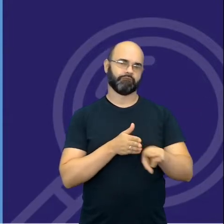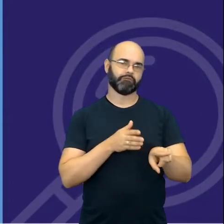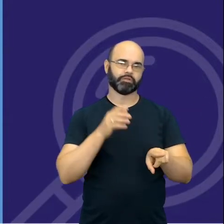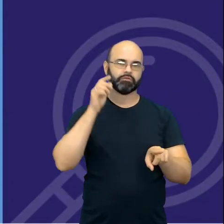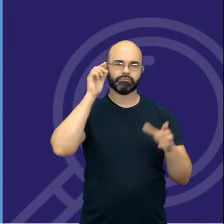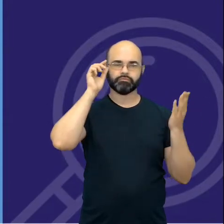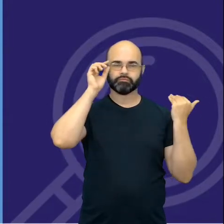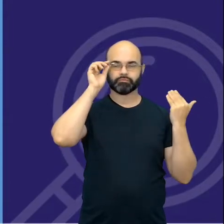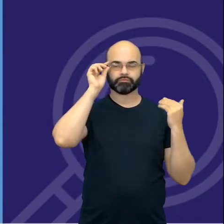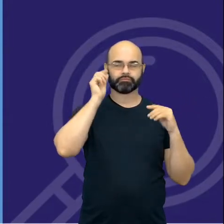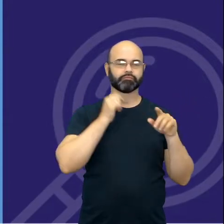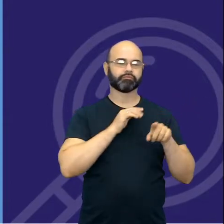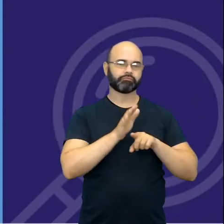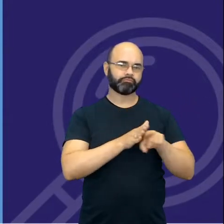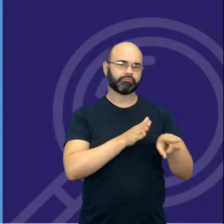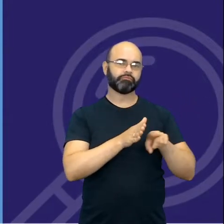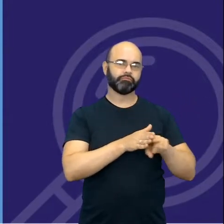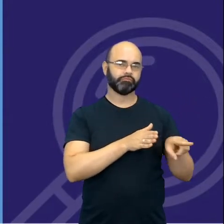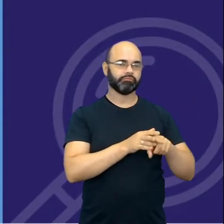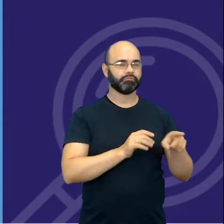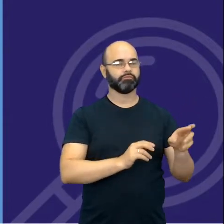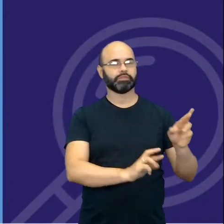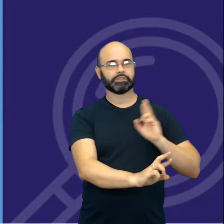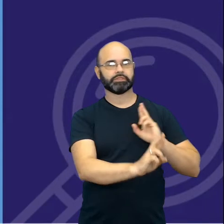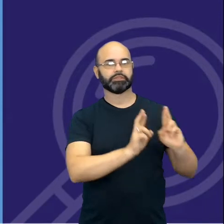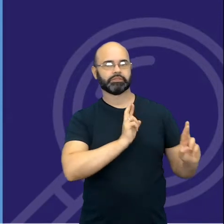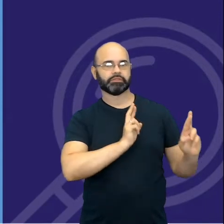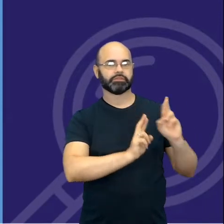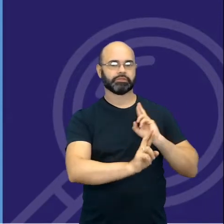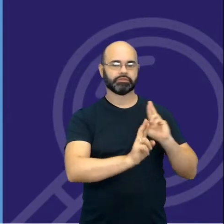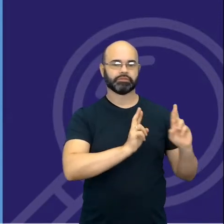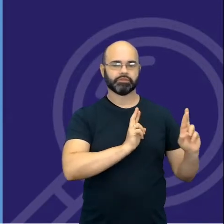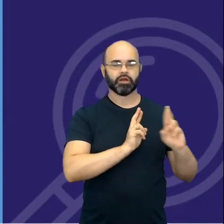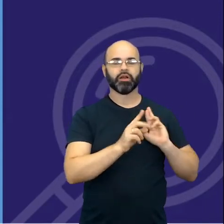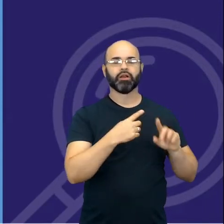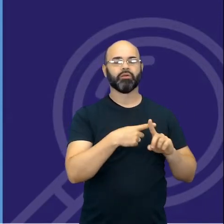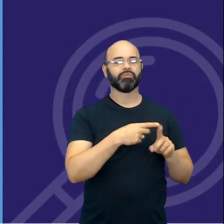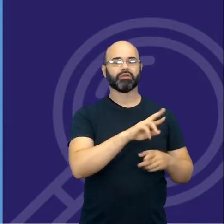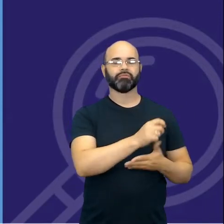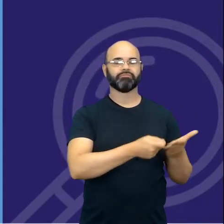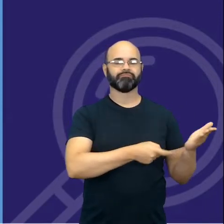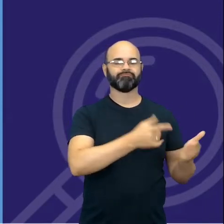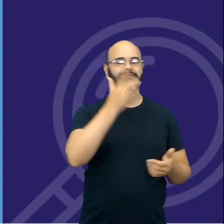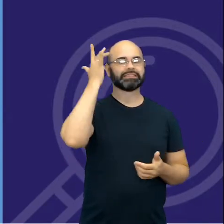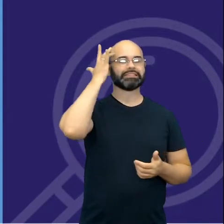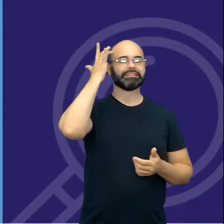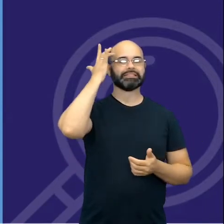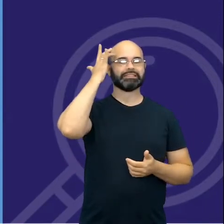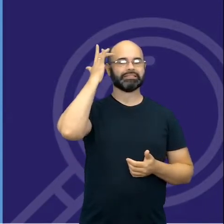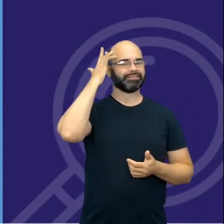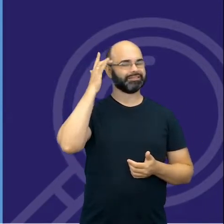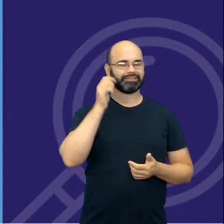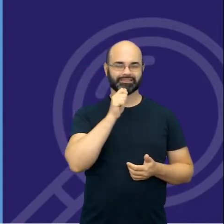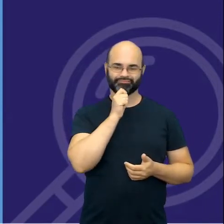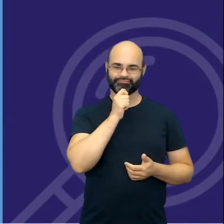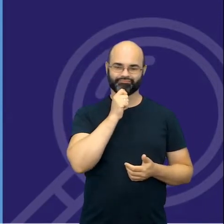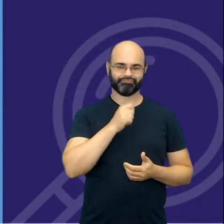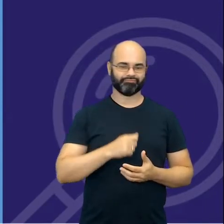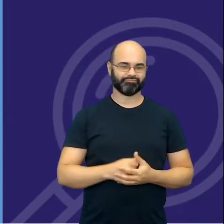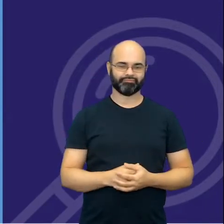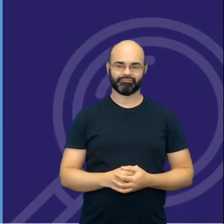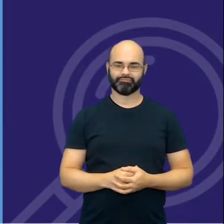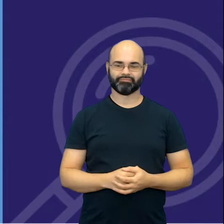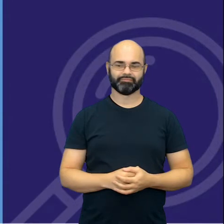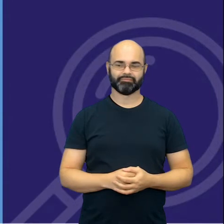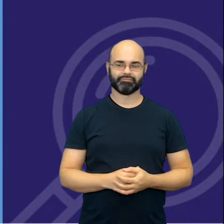Então, é a maneira que eu adaptava, porque eu ainda não tinha, eles não tinham essa maturidade de aceitar relatórios. E o que eu quero? Eu